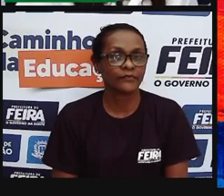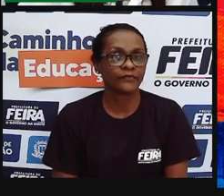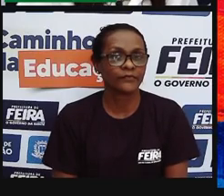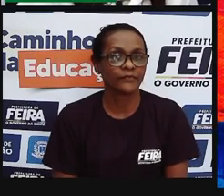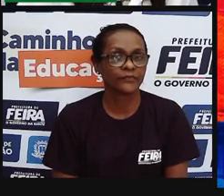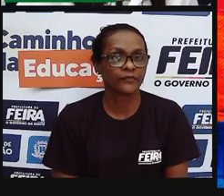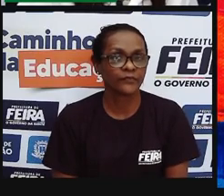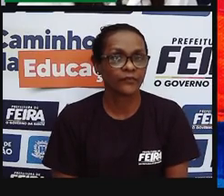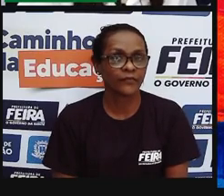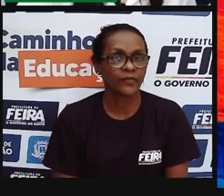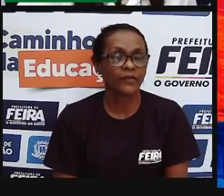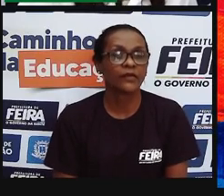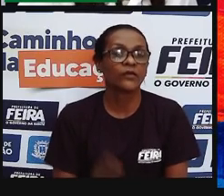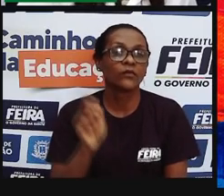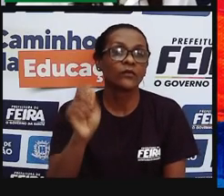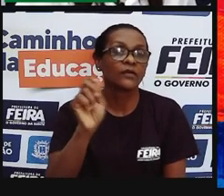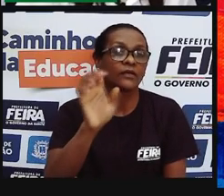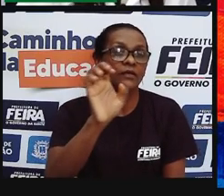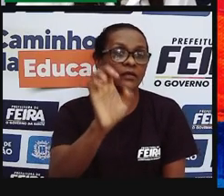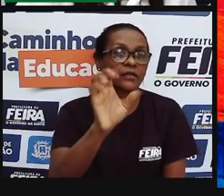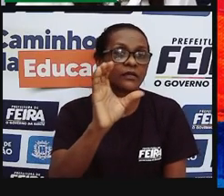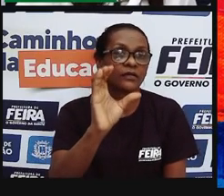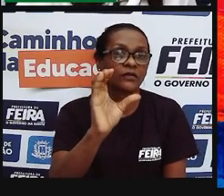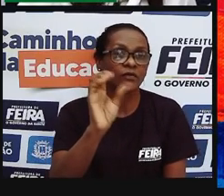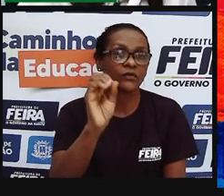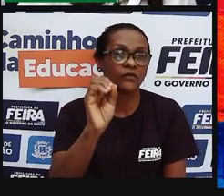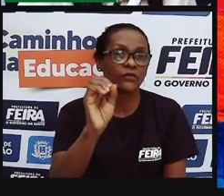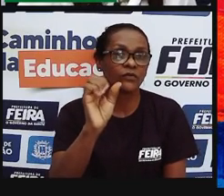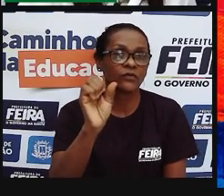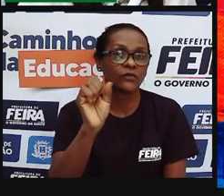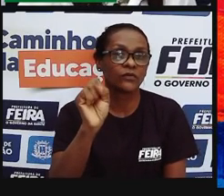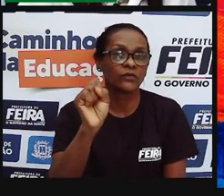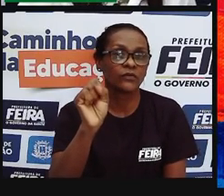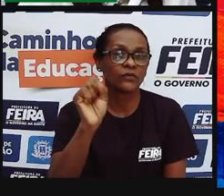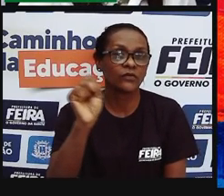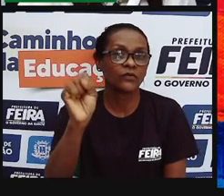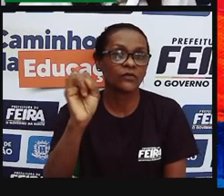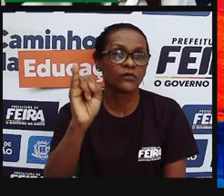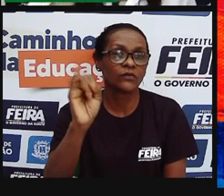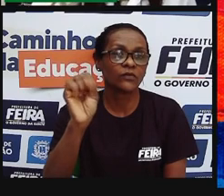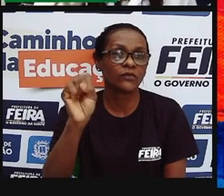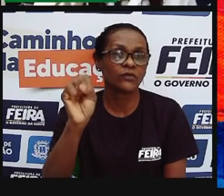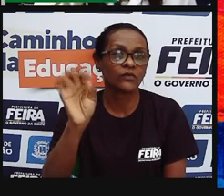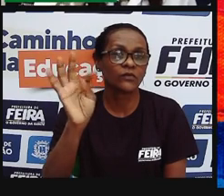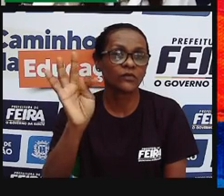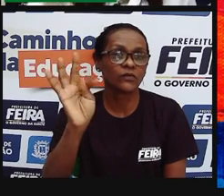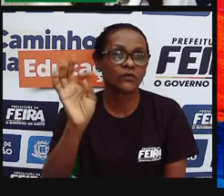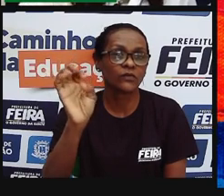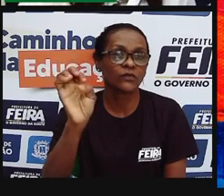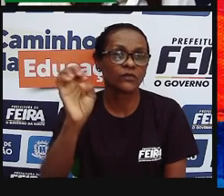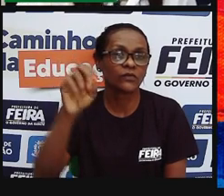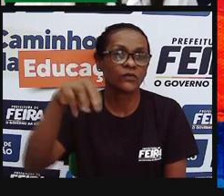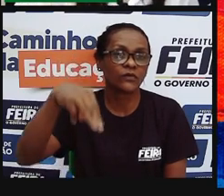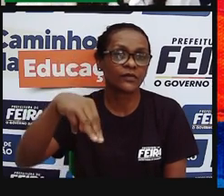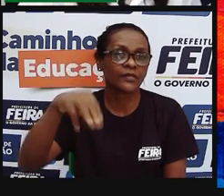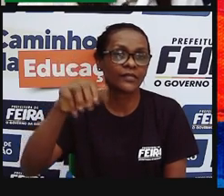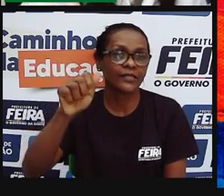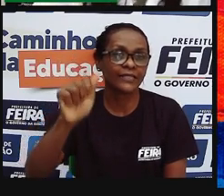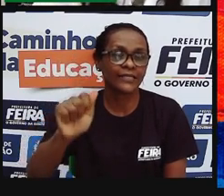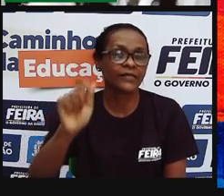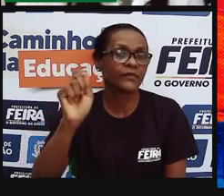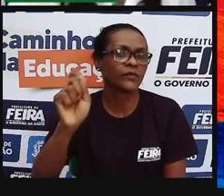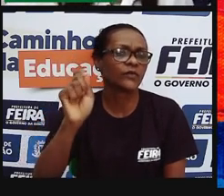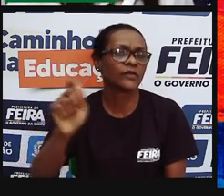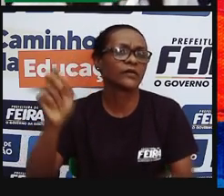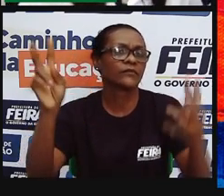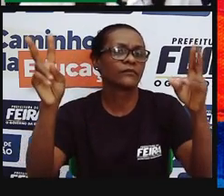E aí, então, eu relembro, né? A nossa última aula, que vai ser interessante, importante a gente diferenciar esse conceito.